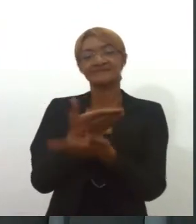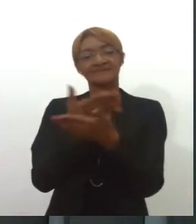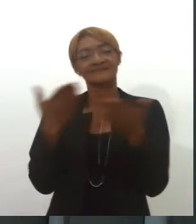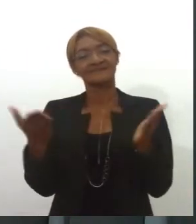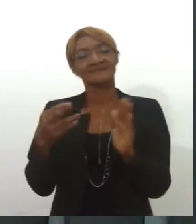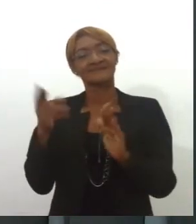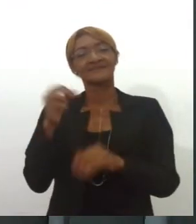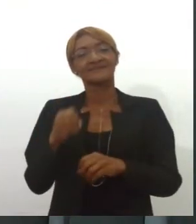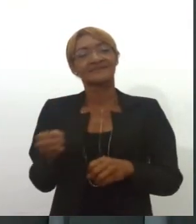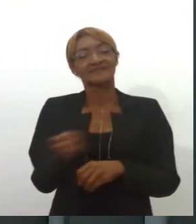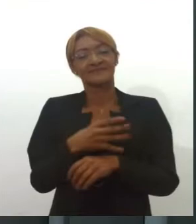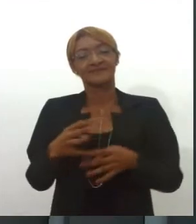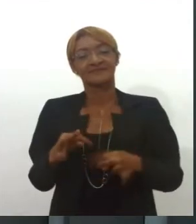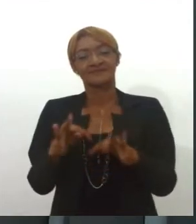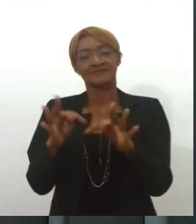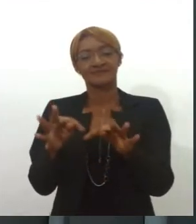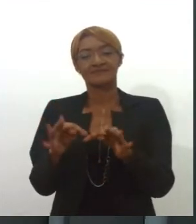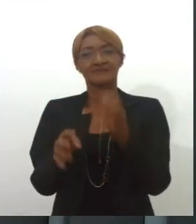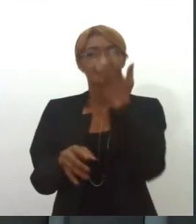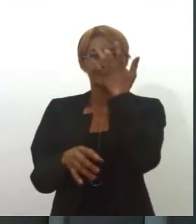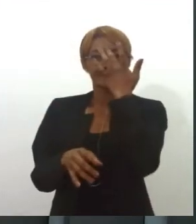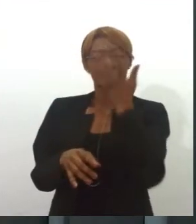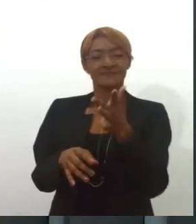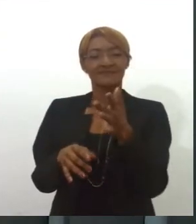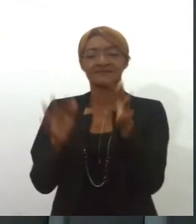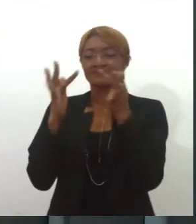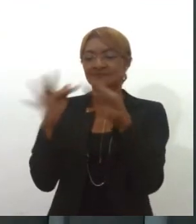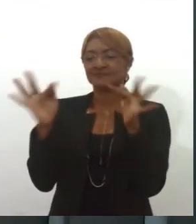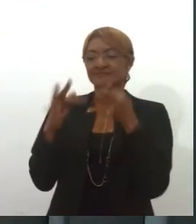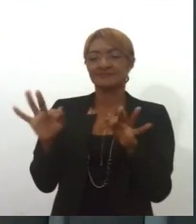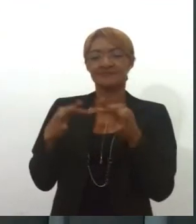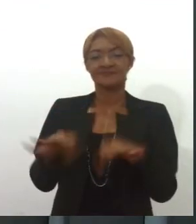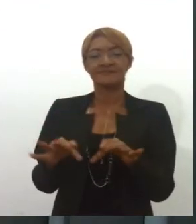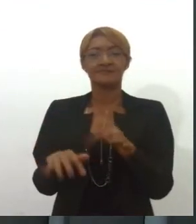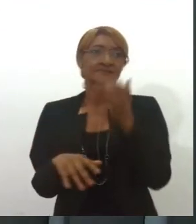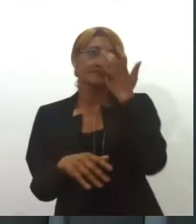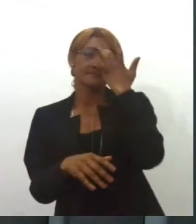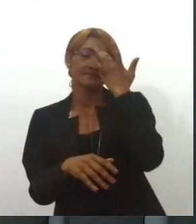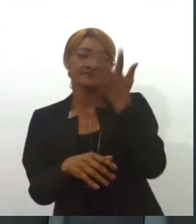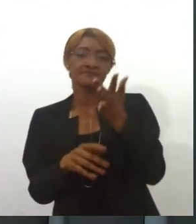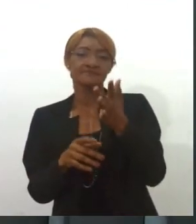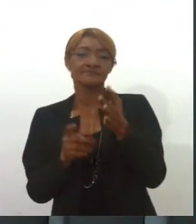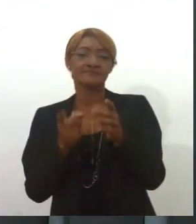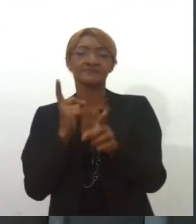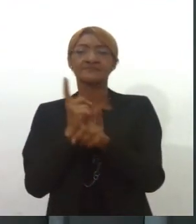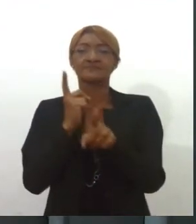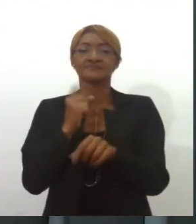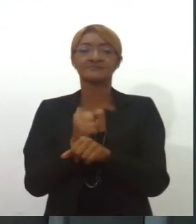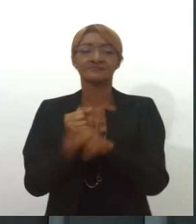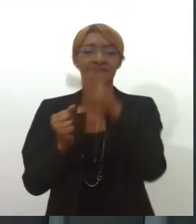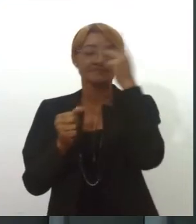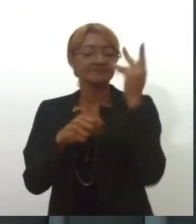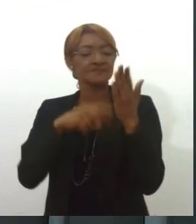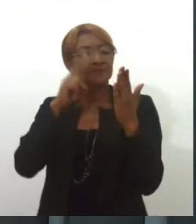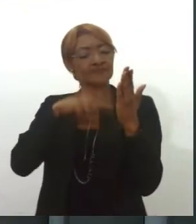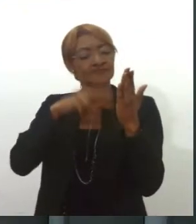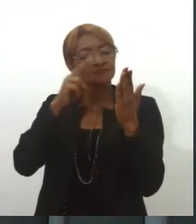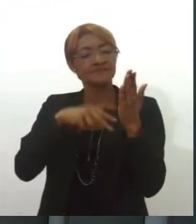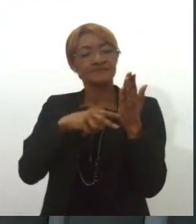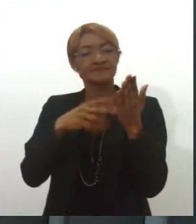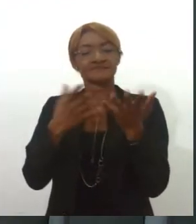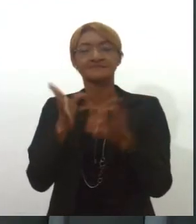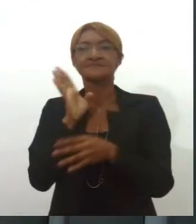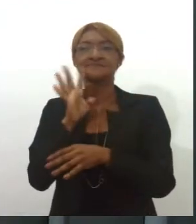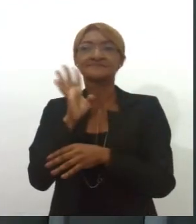tecnologias. É fácil você encontrar os versos nos stories. É fácil você encontrar as pessoas lá lendo o cordel. Então, muito